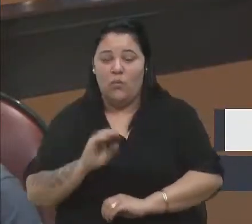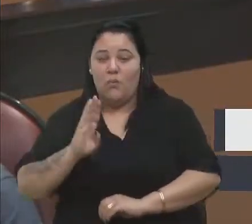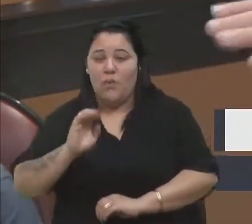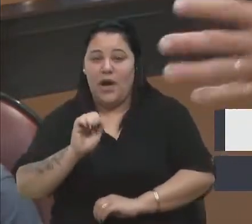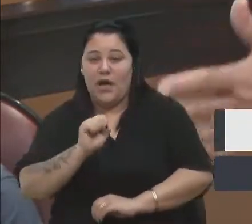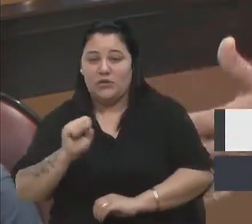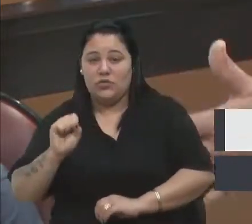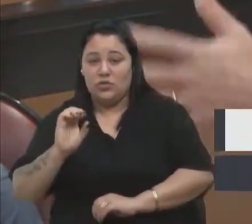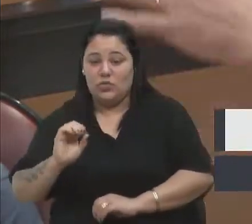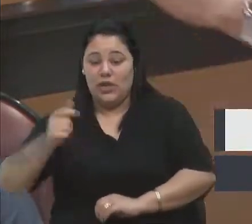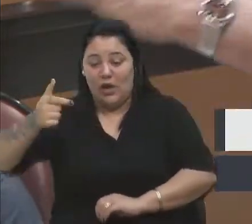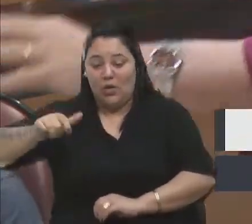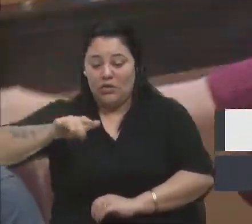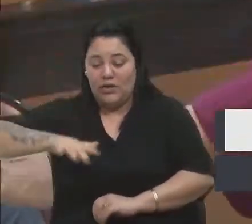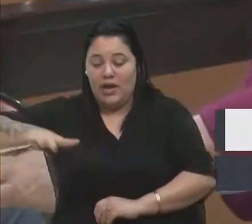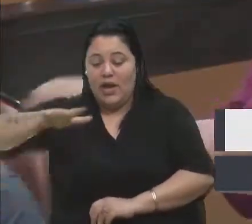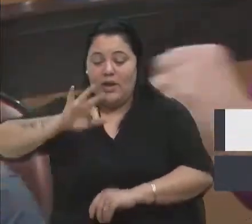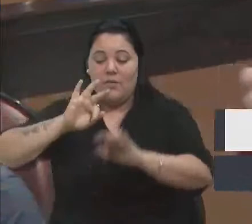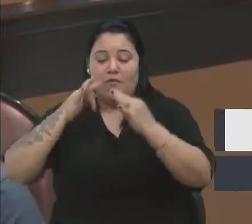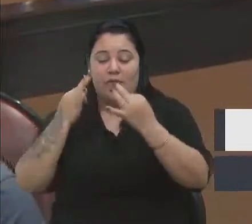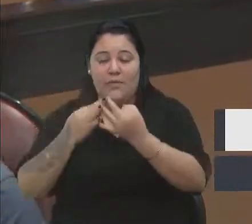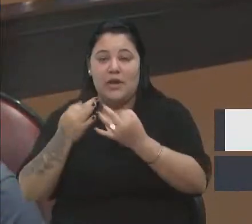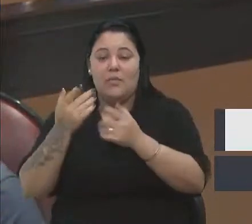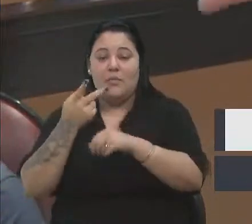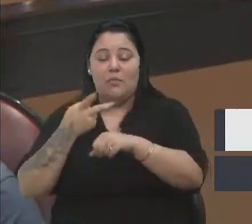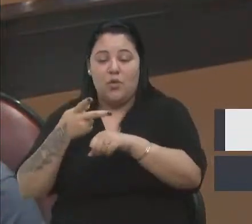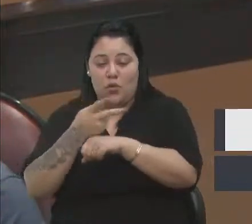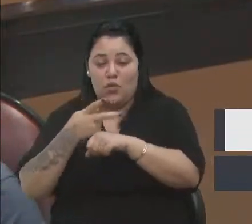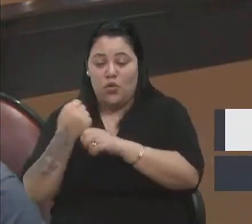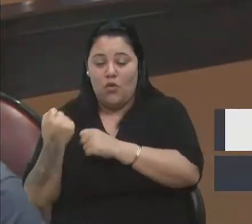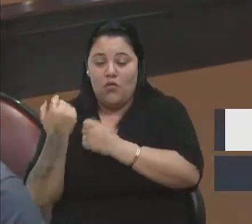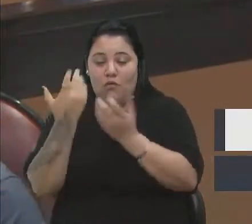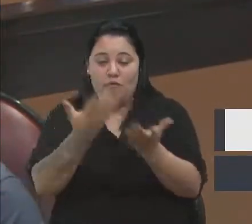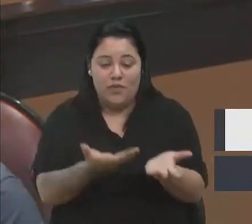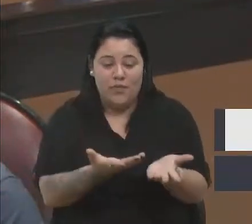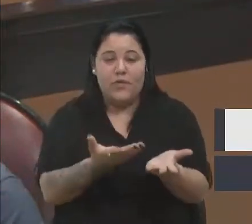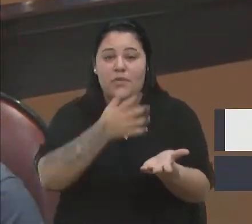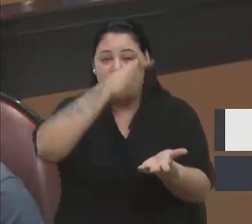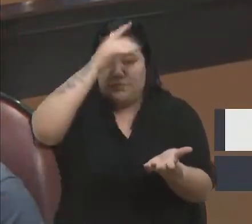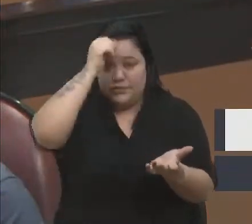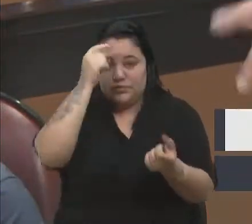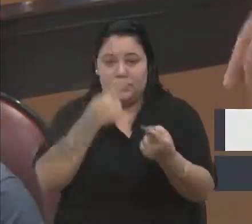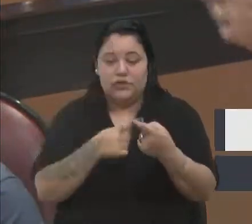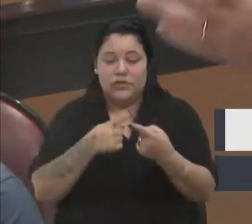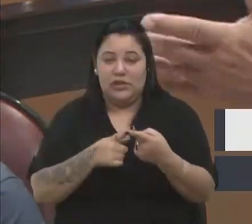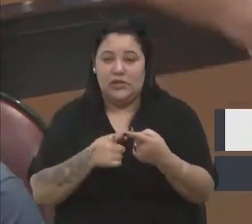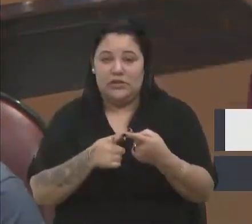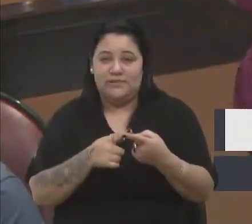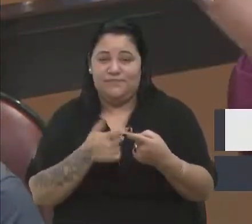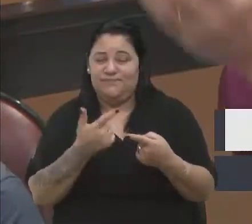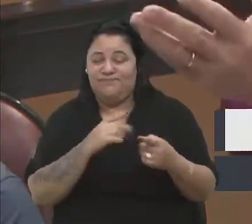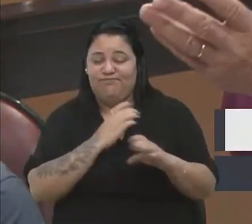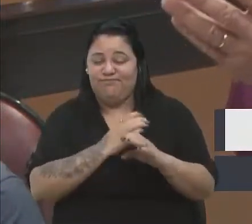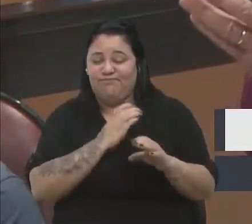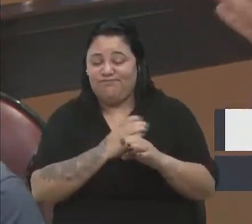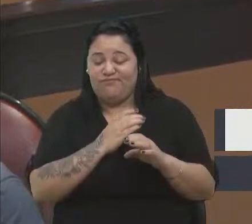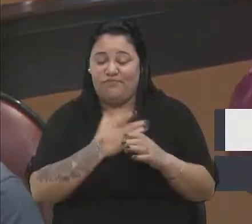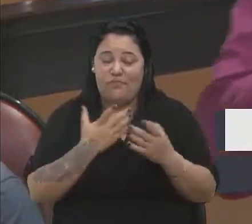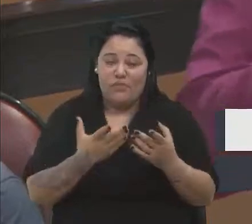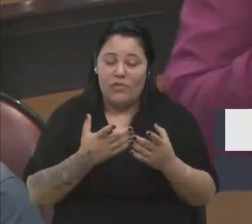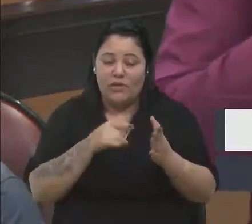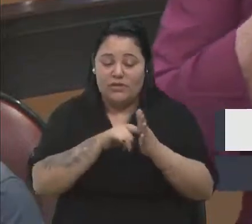lá uma família procurou, ofereceu para o município, porque enfim, não se entendem lá. E na pesquisa deu lá.